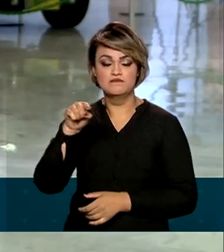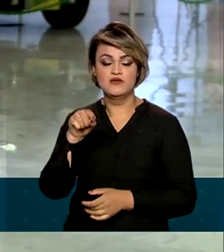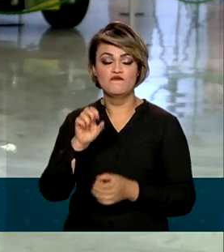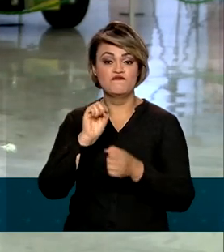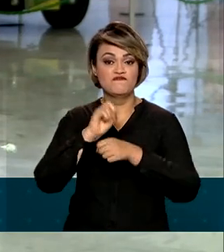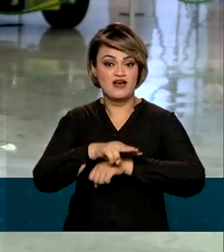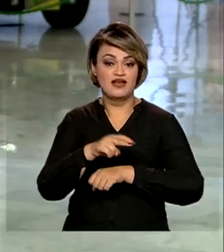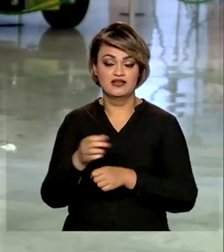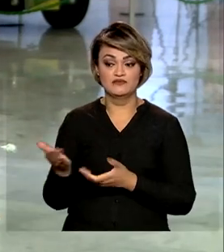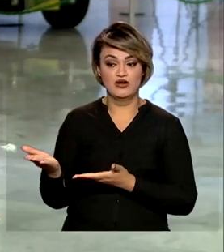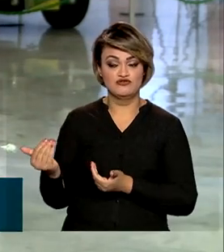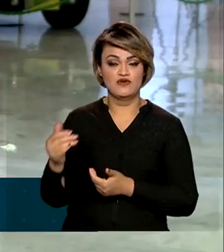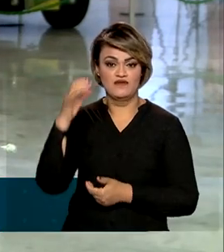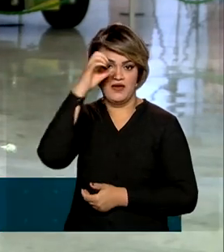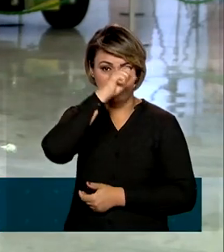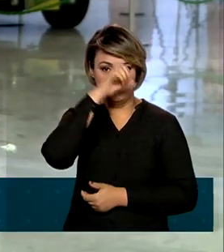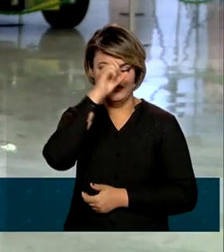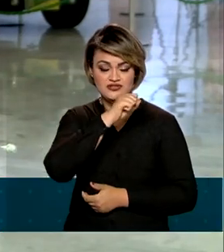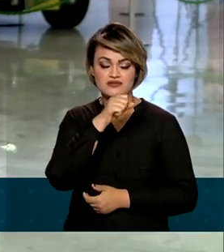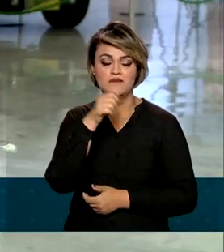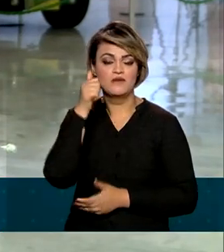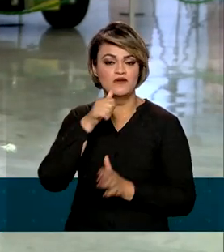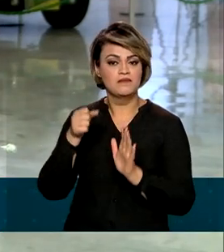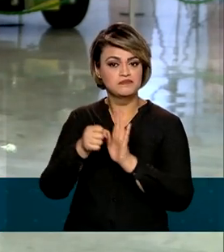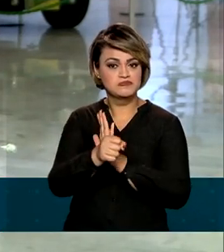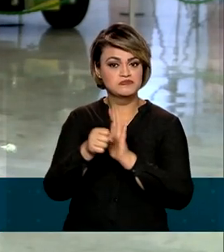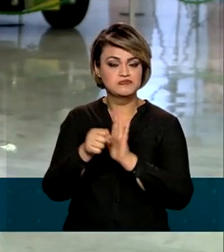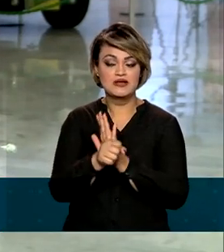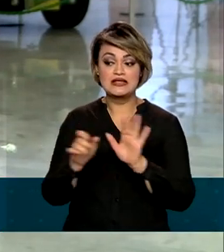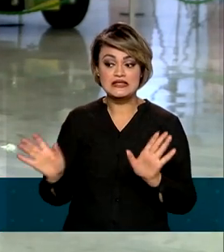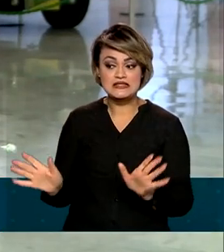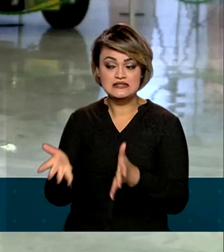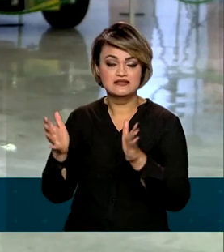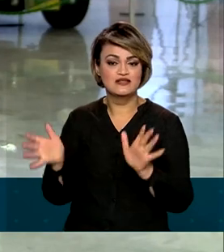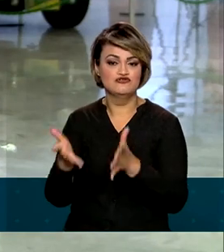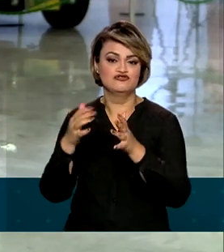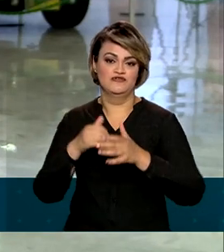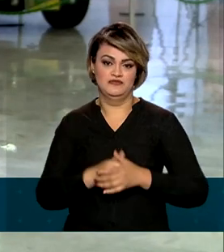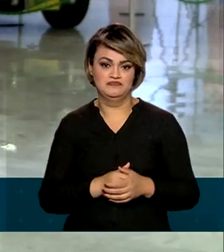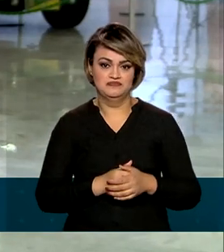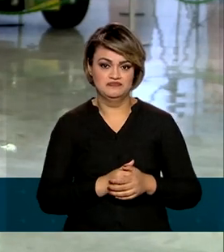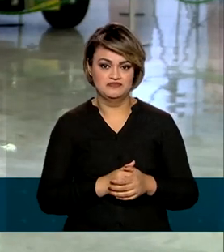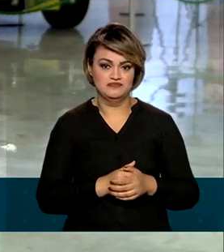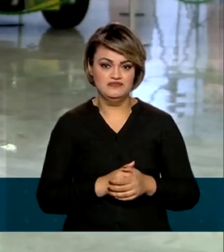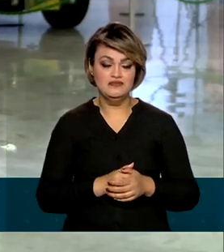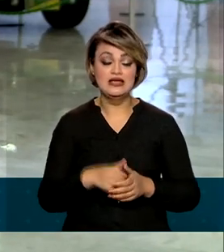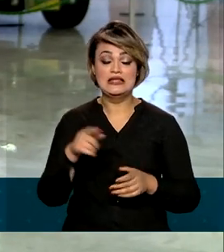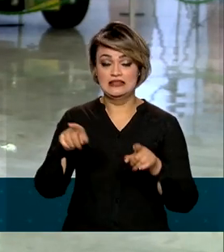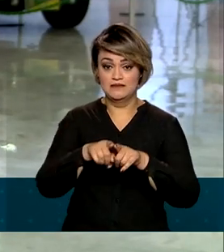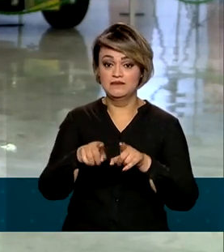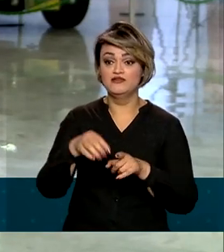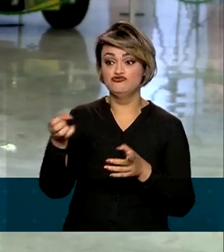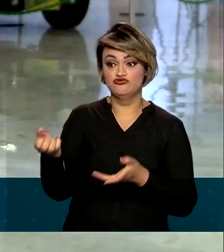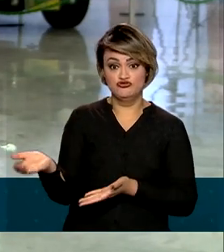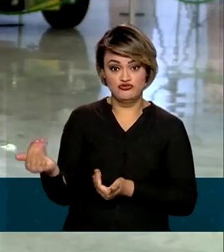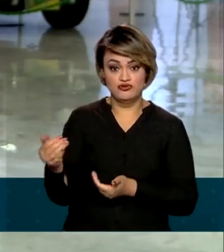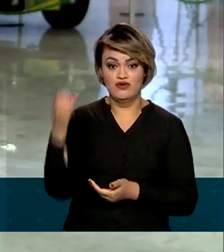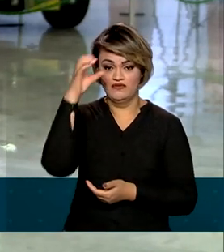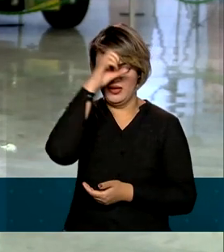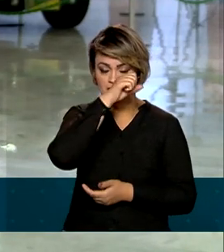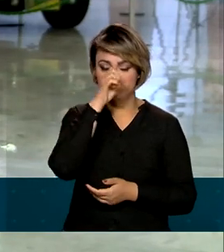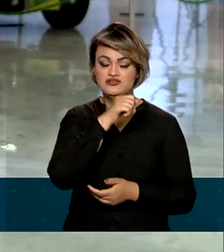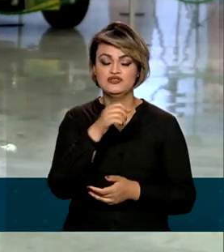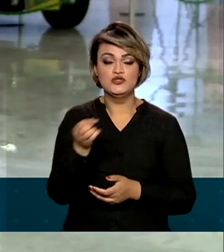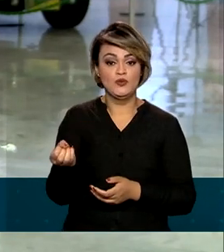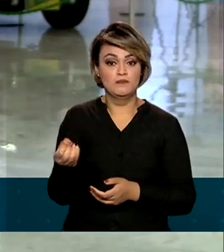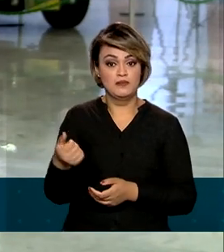aprendiz e institui o Projeto Nacional de Incentivo à Contratação de Aprendizes, que dará benefícios às empresas que